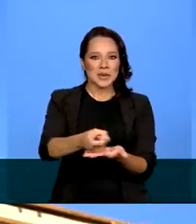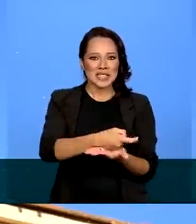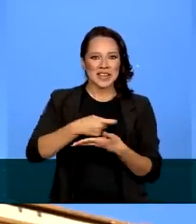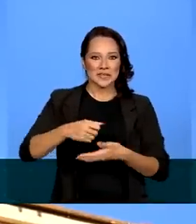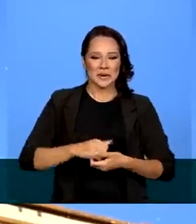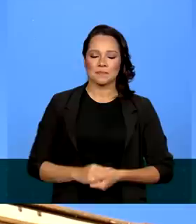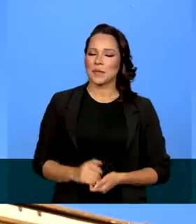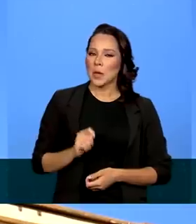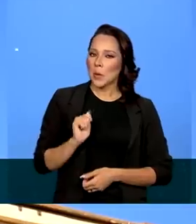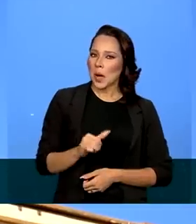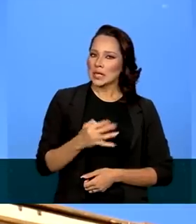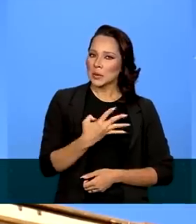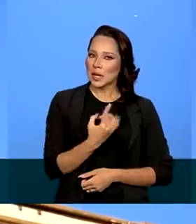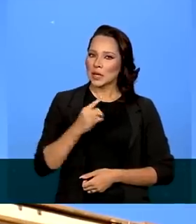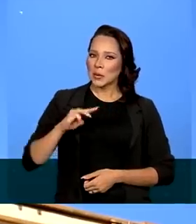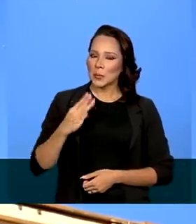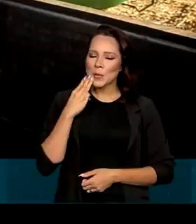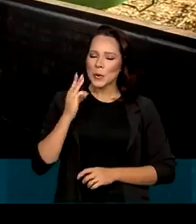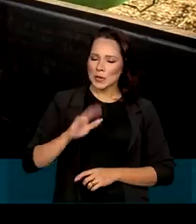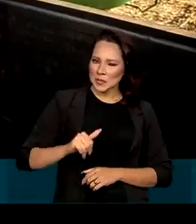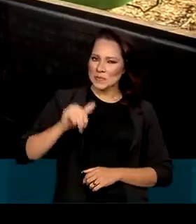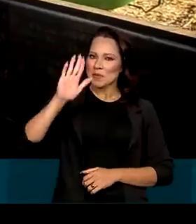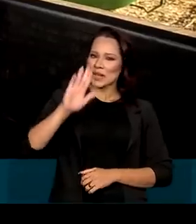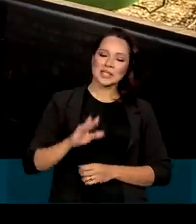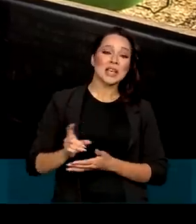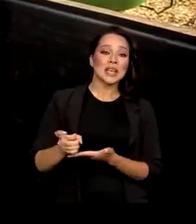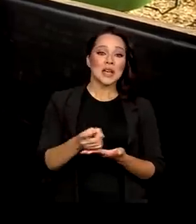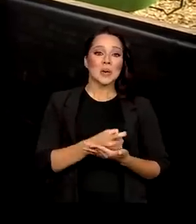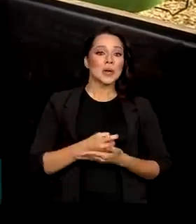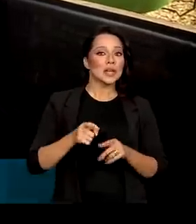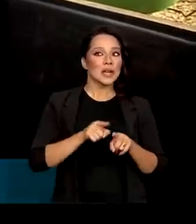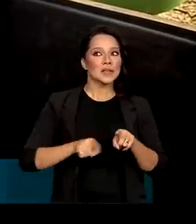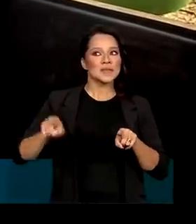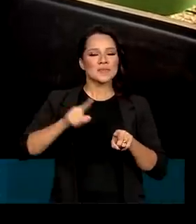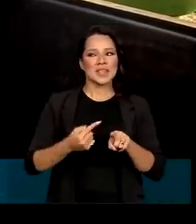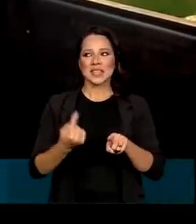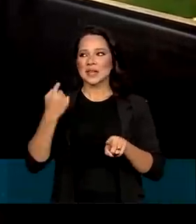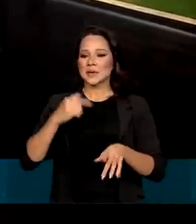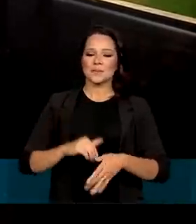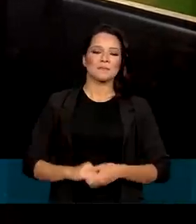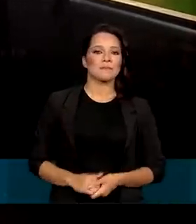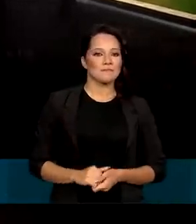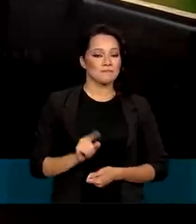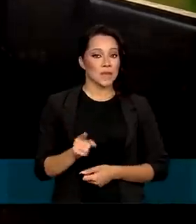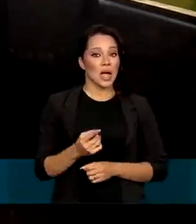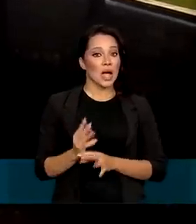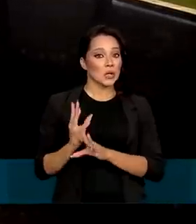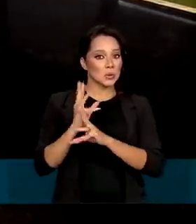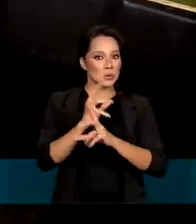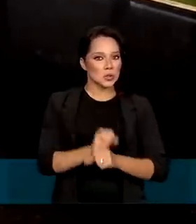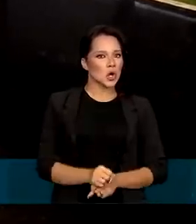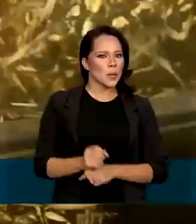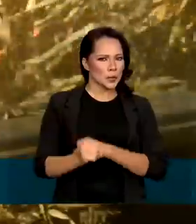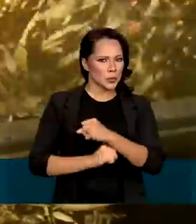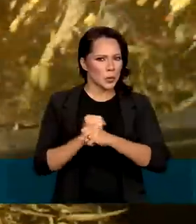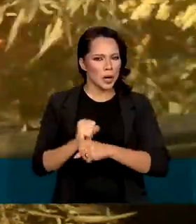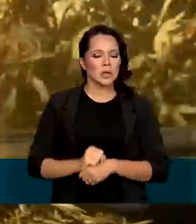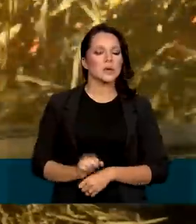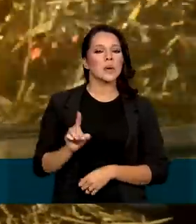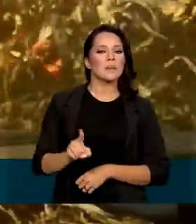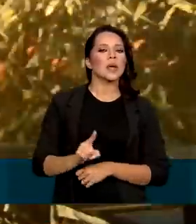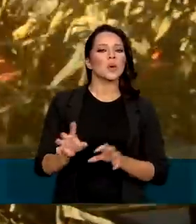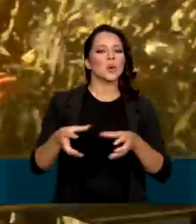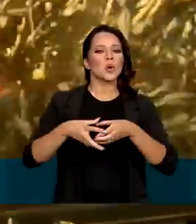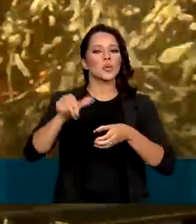quase 41 milhões a mais do que a colheita do ciclo anterior. De acordo com o último levantamento do ano, feito